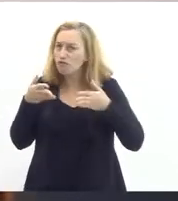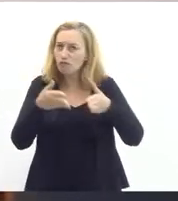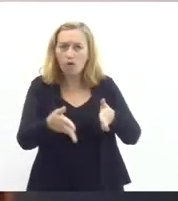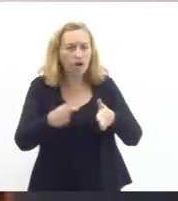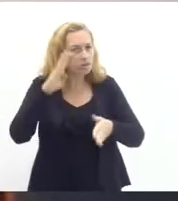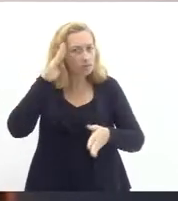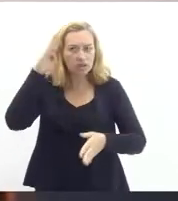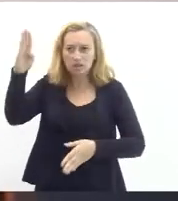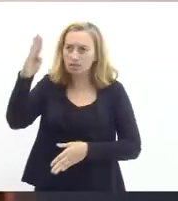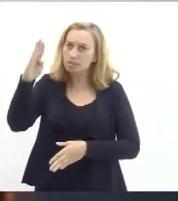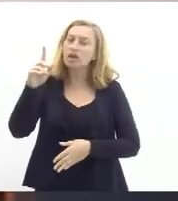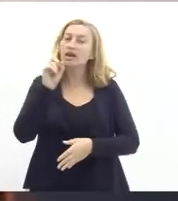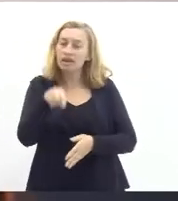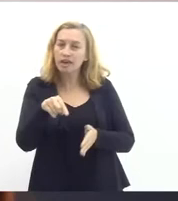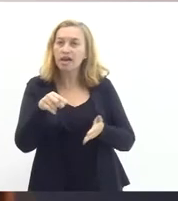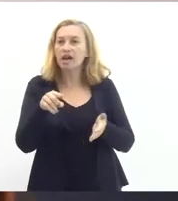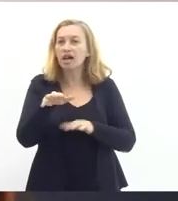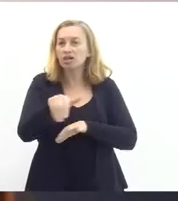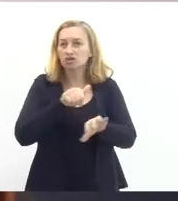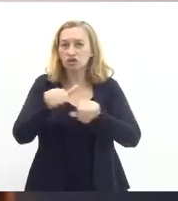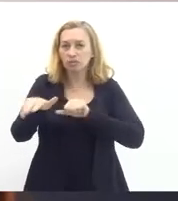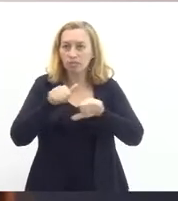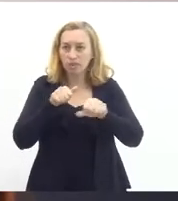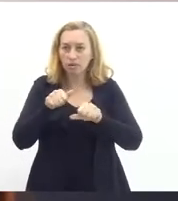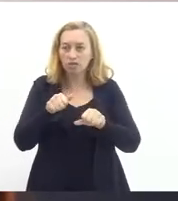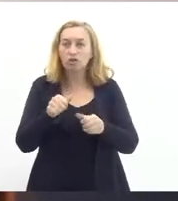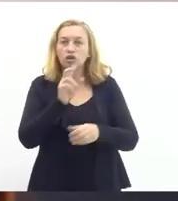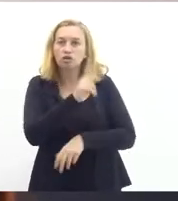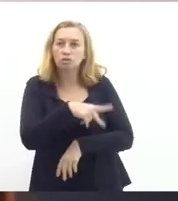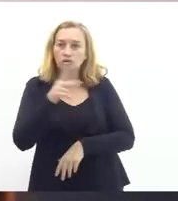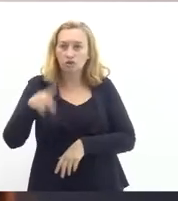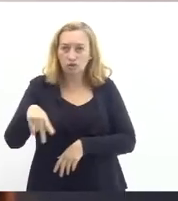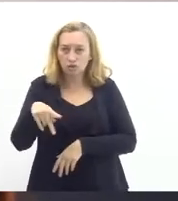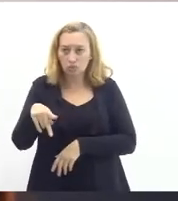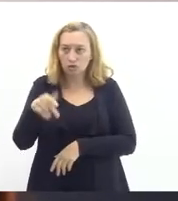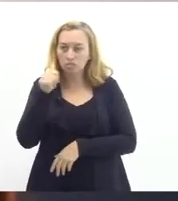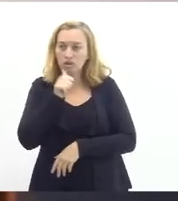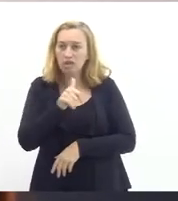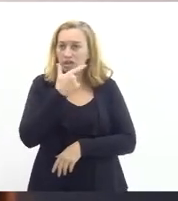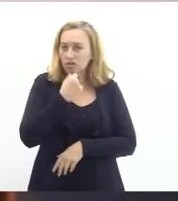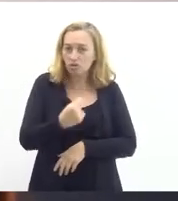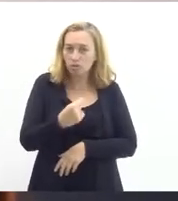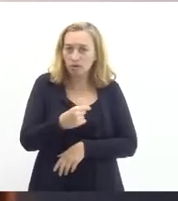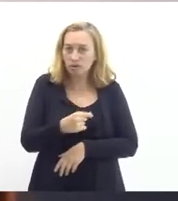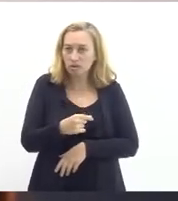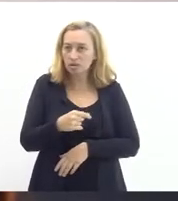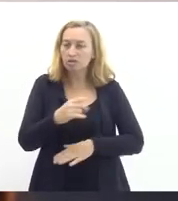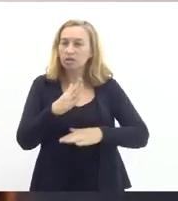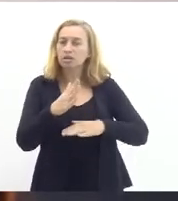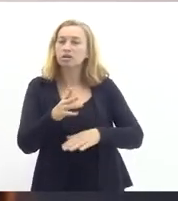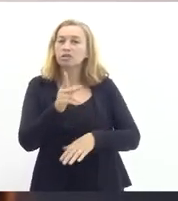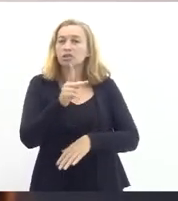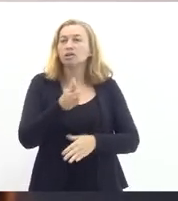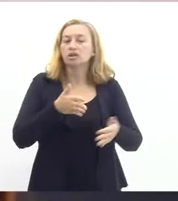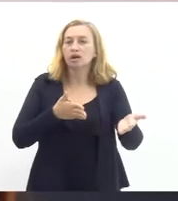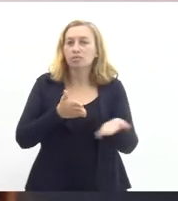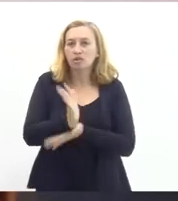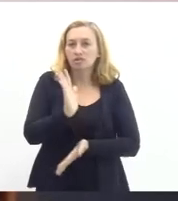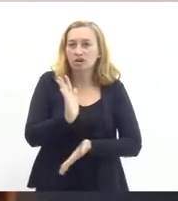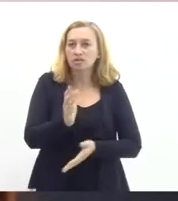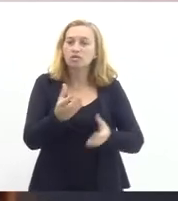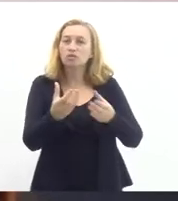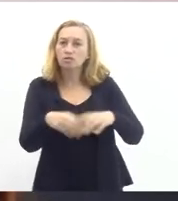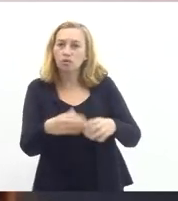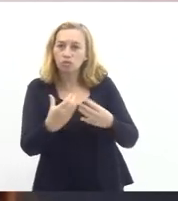que é a convocação dos professores e professoras, professoras da educação, aprovados em concurso público,